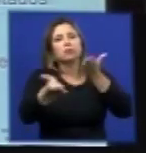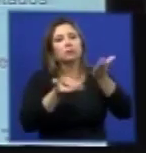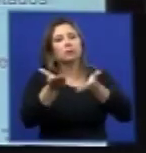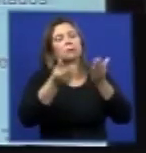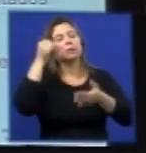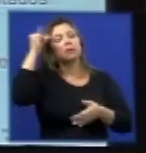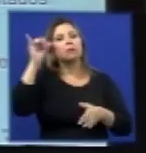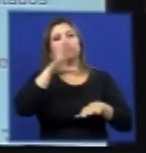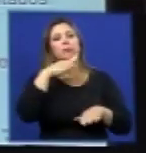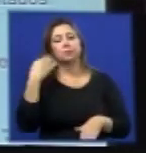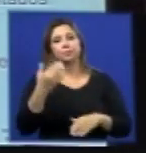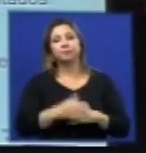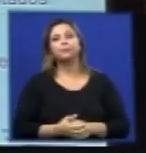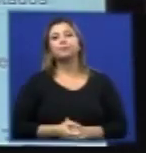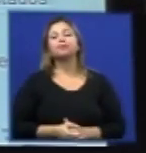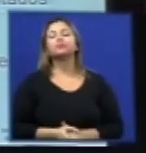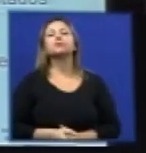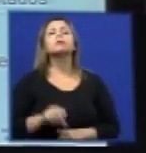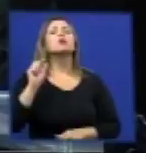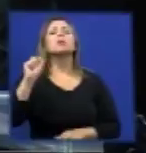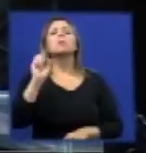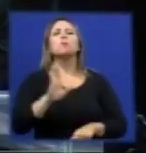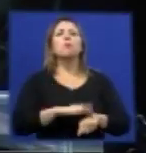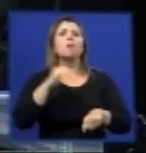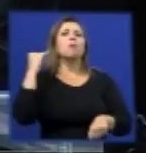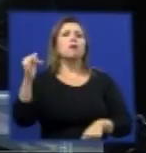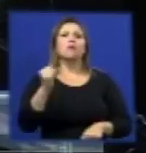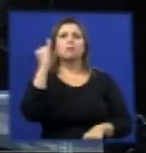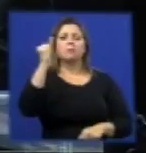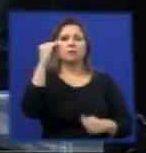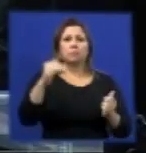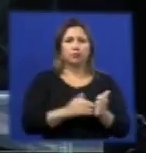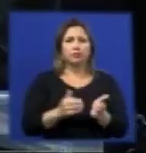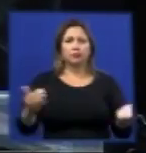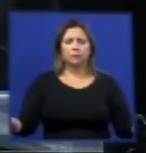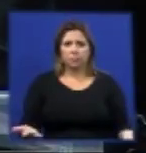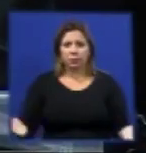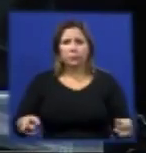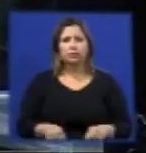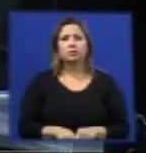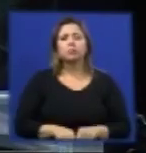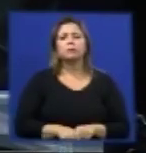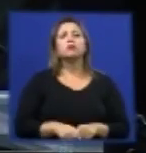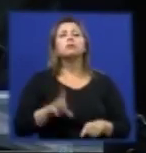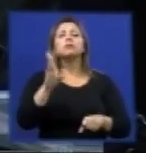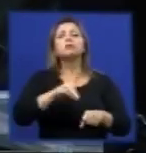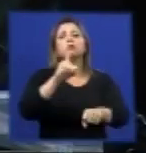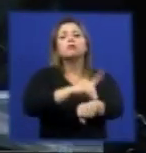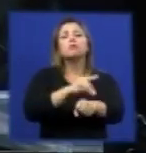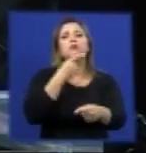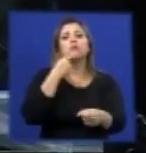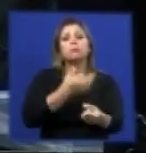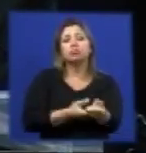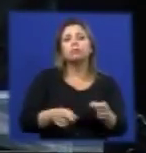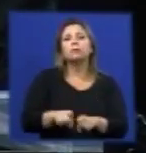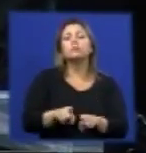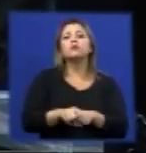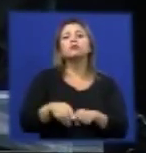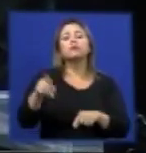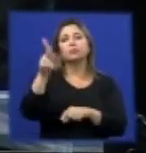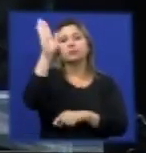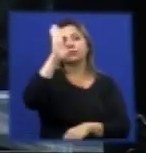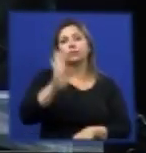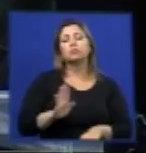e o que é que é mais importante atualmente na situação epidemiológica da dengue no país um resumo os